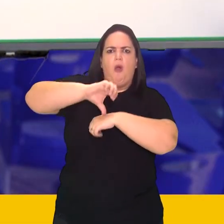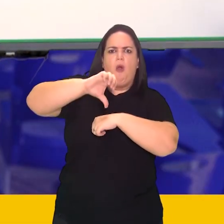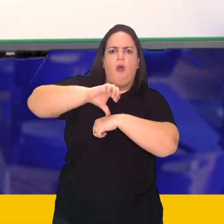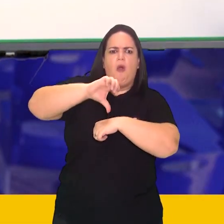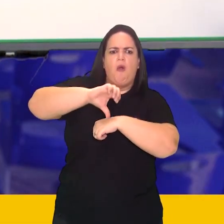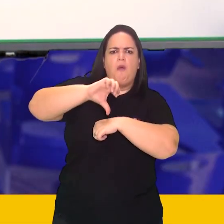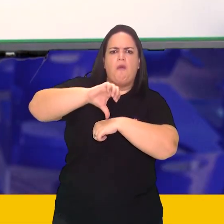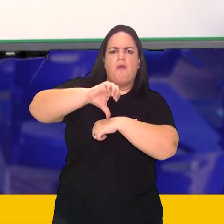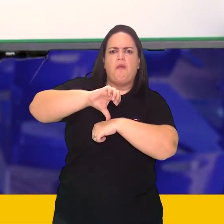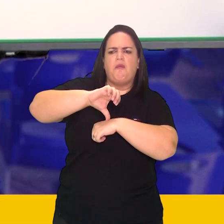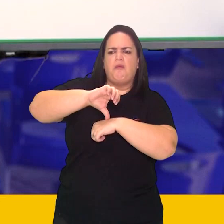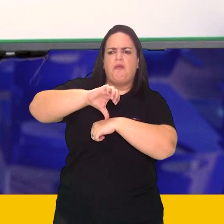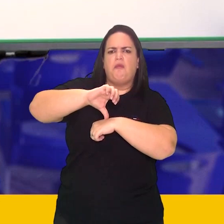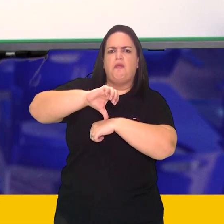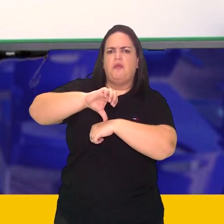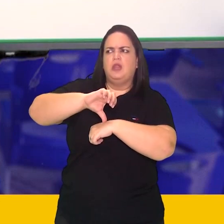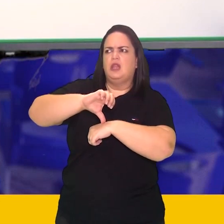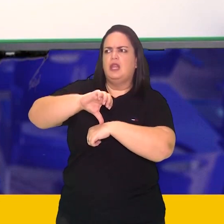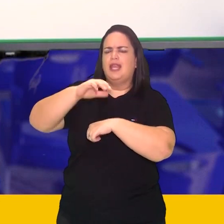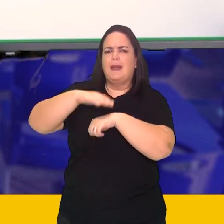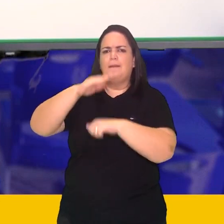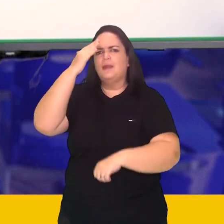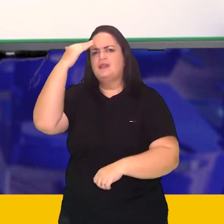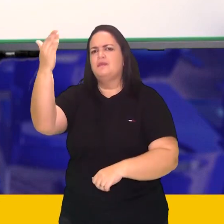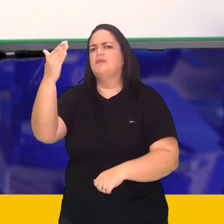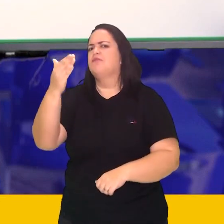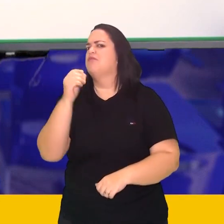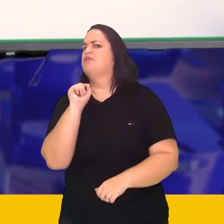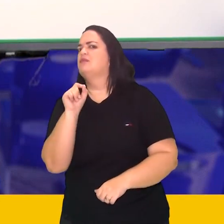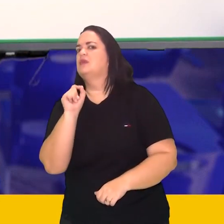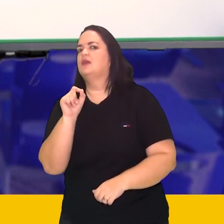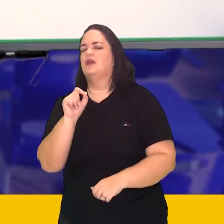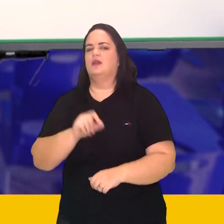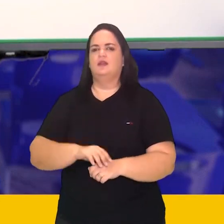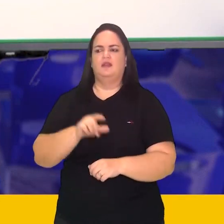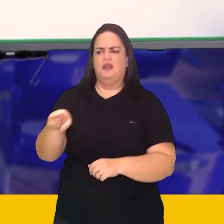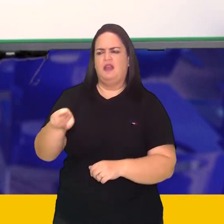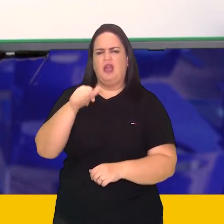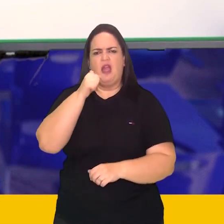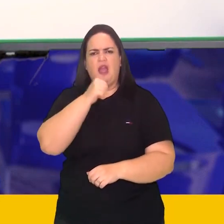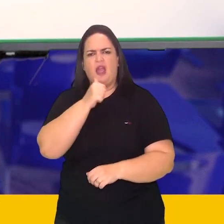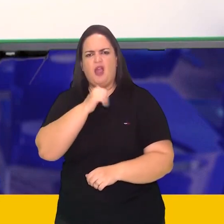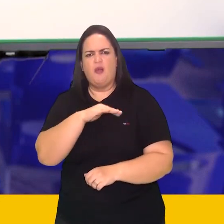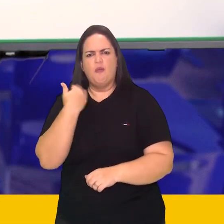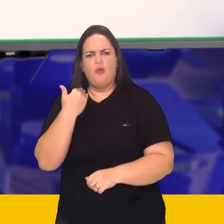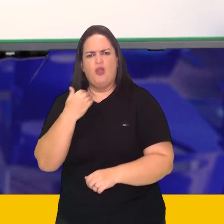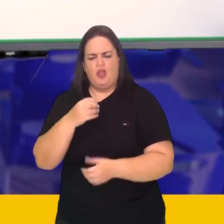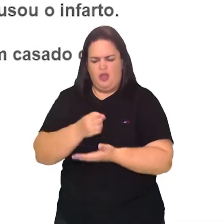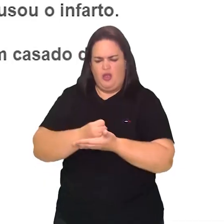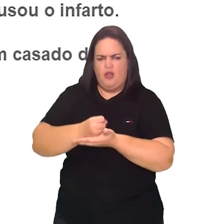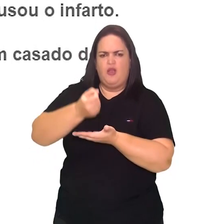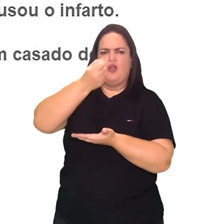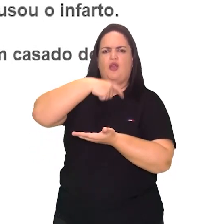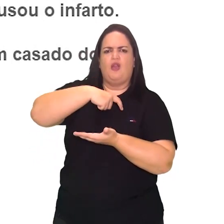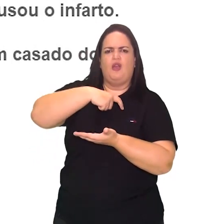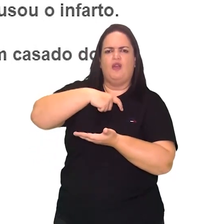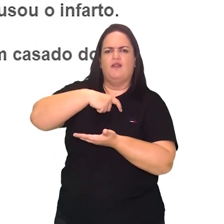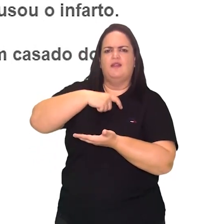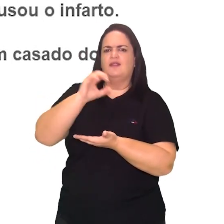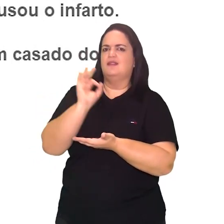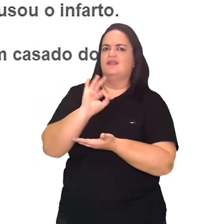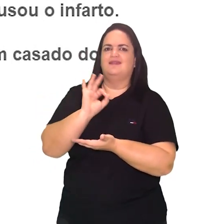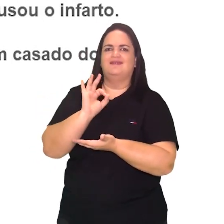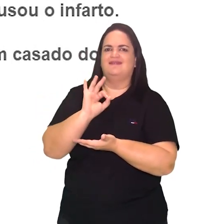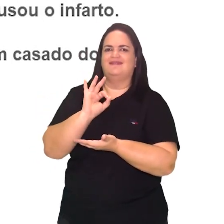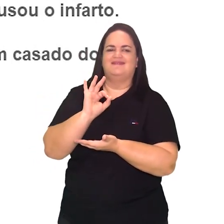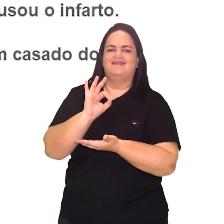mulher de vermelho morreu tomando, ingerindo um veneno? Não. O veneno foi, de forma muito